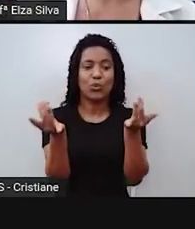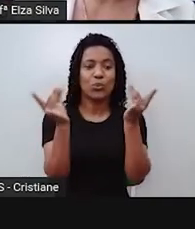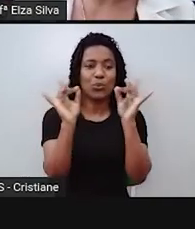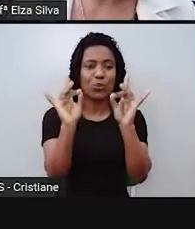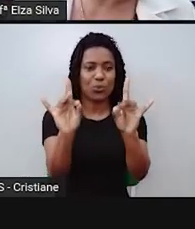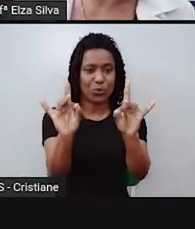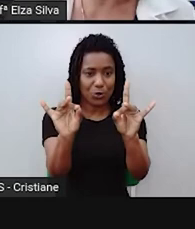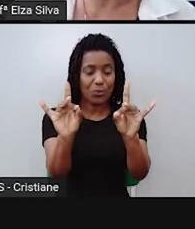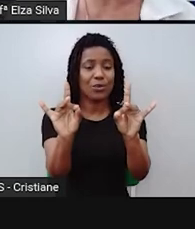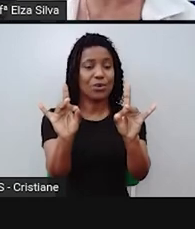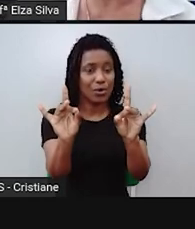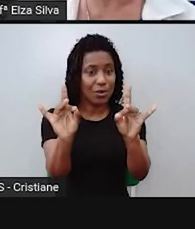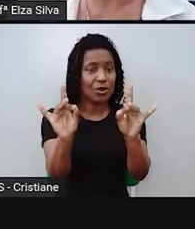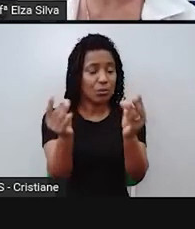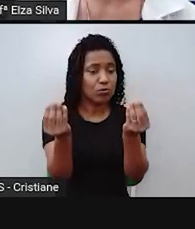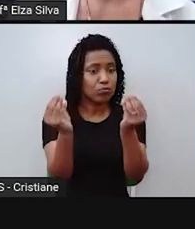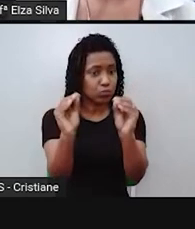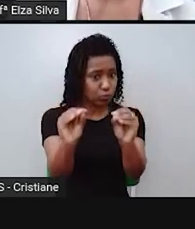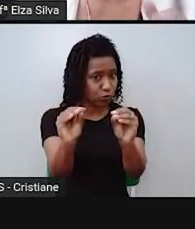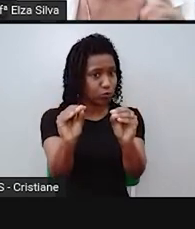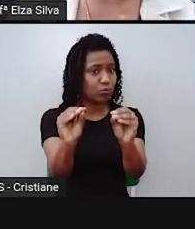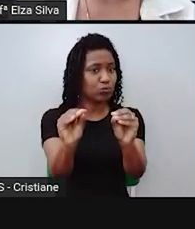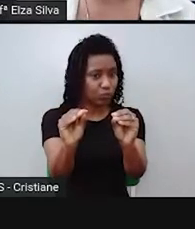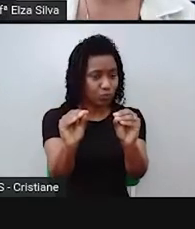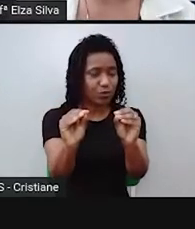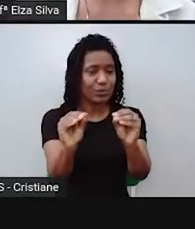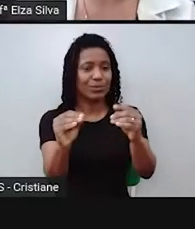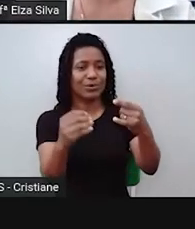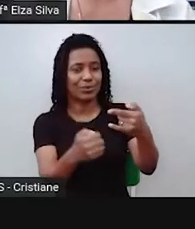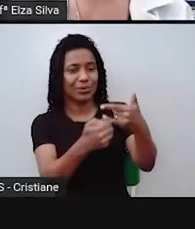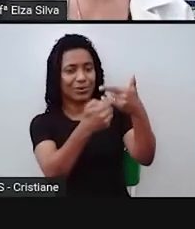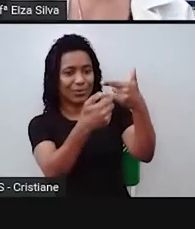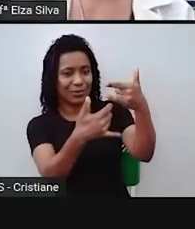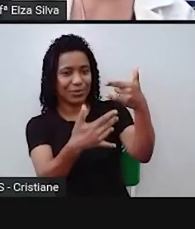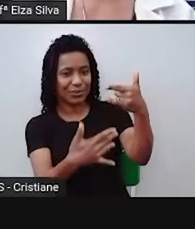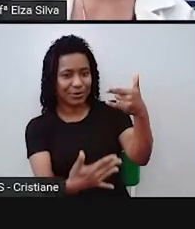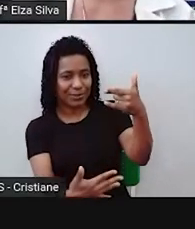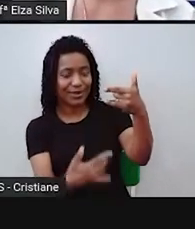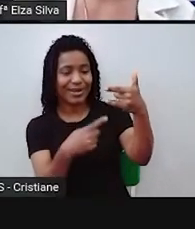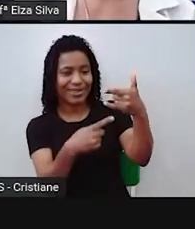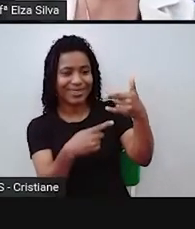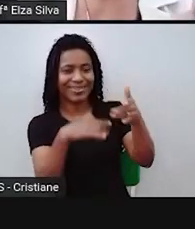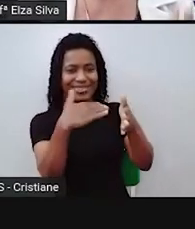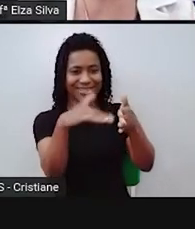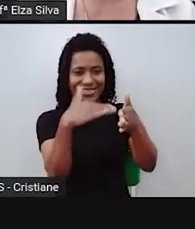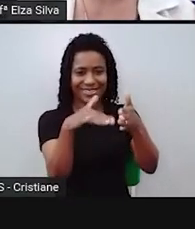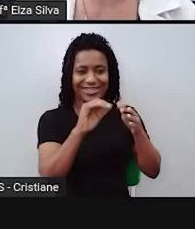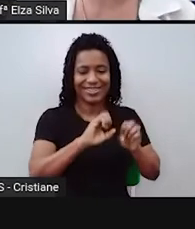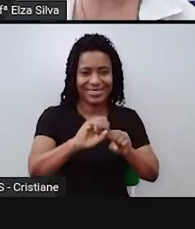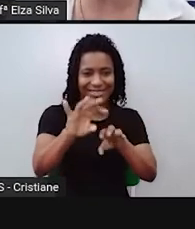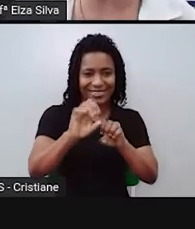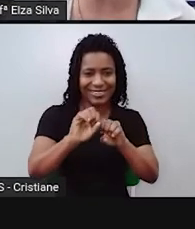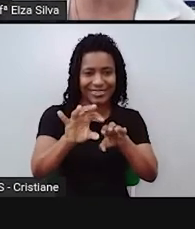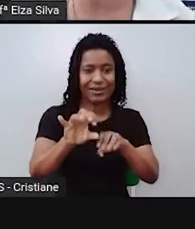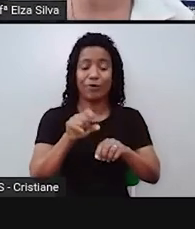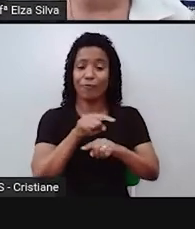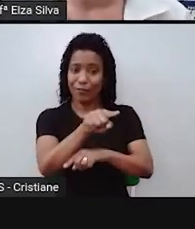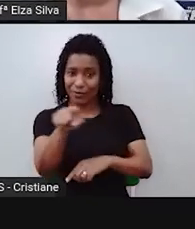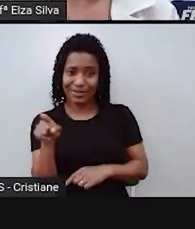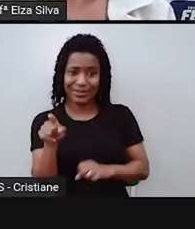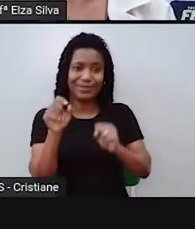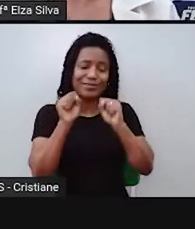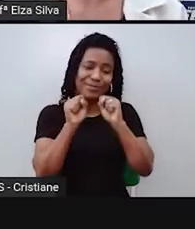ficará disponível lá no YouTube, no canal da Seduc. para que vocês possam